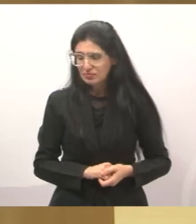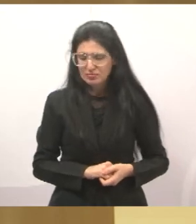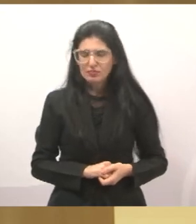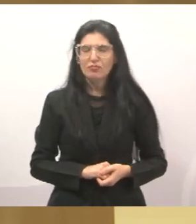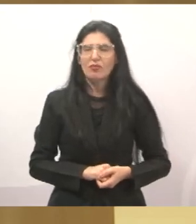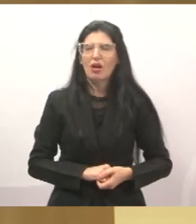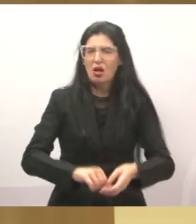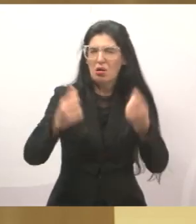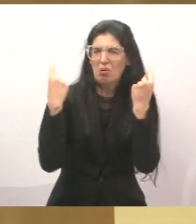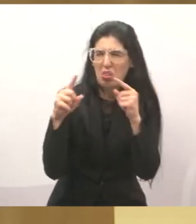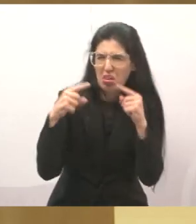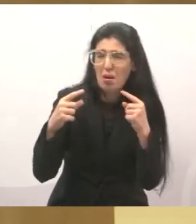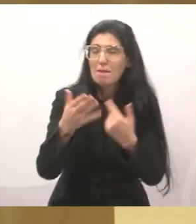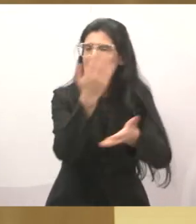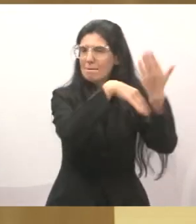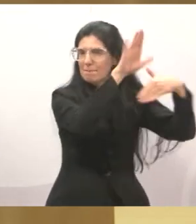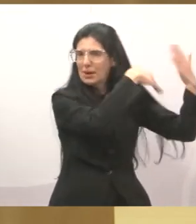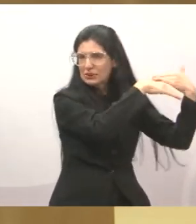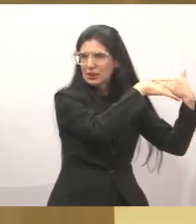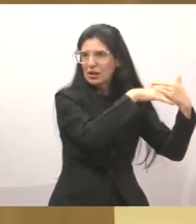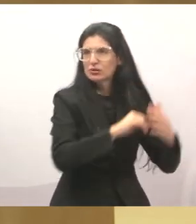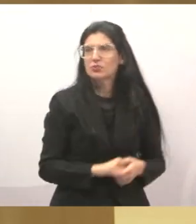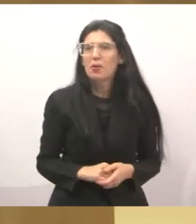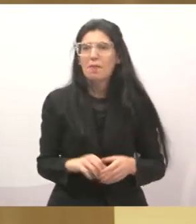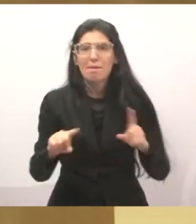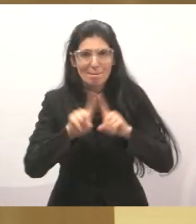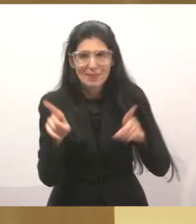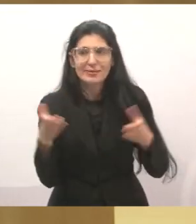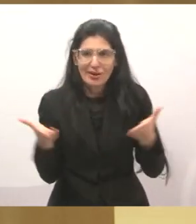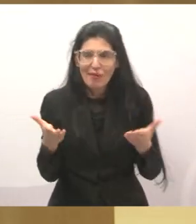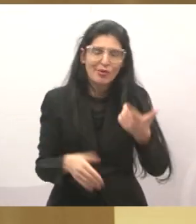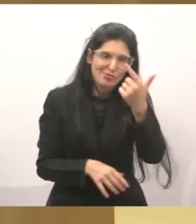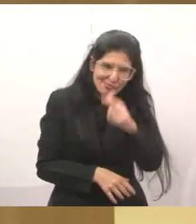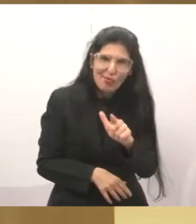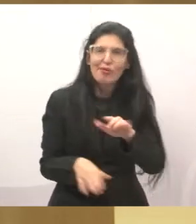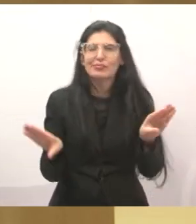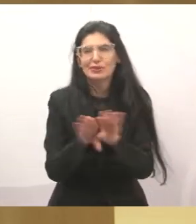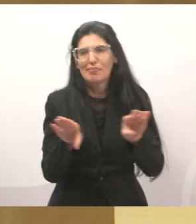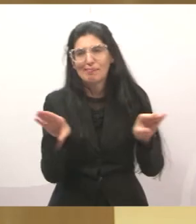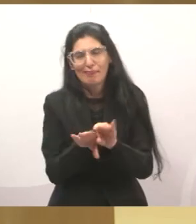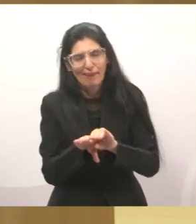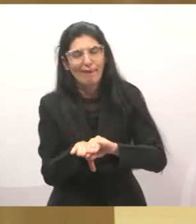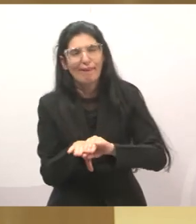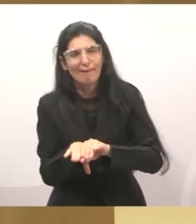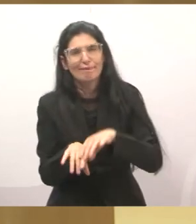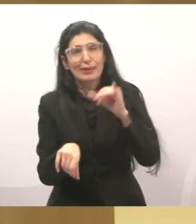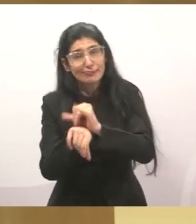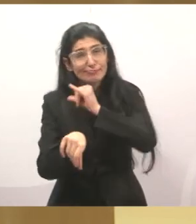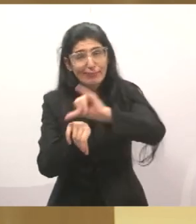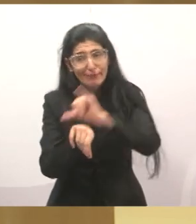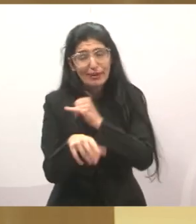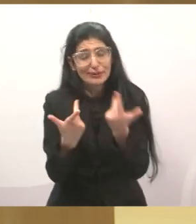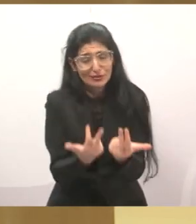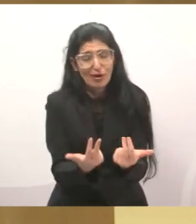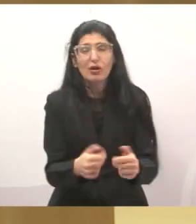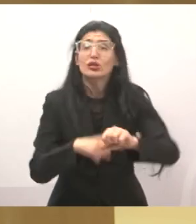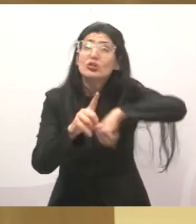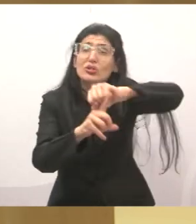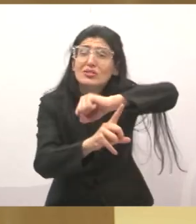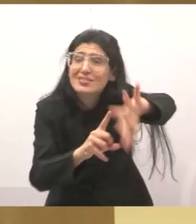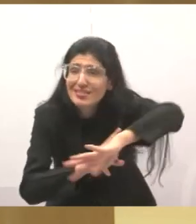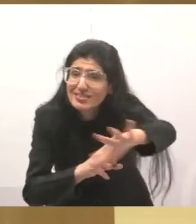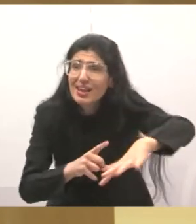no passado e agora meio que repetem também a situação. Enfim, a sociedade tem que saber, isso que é importante.